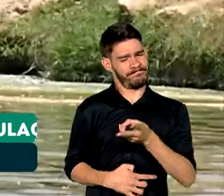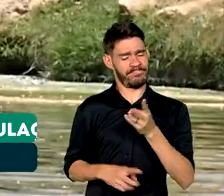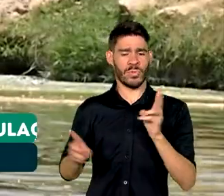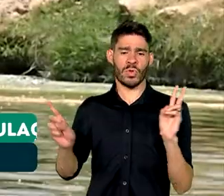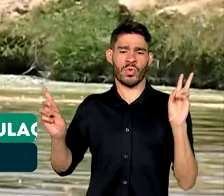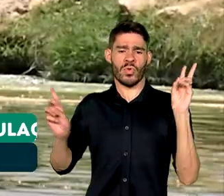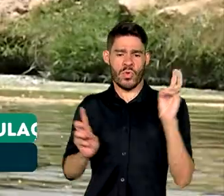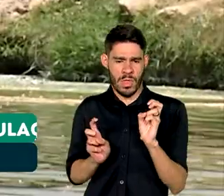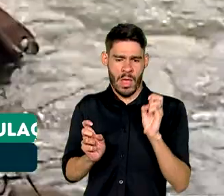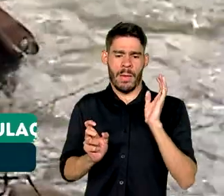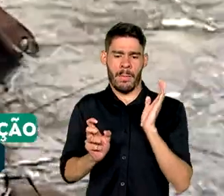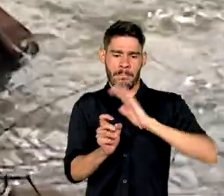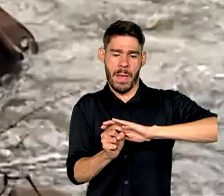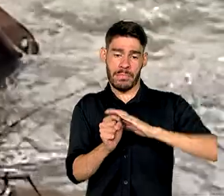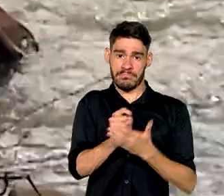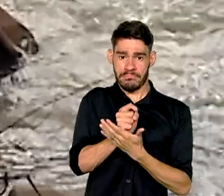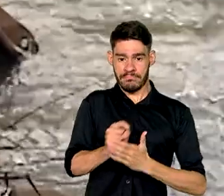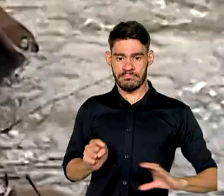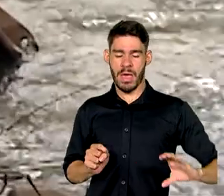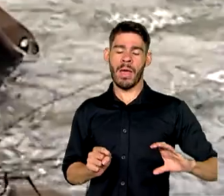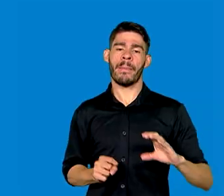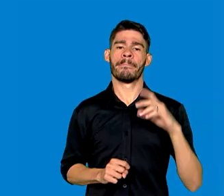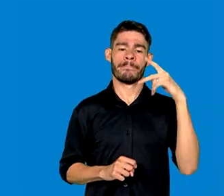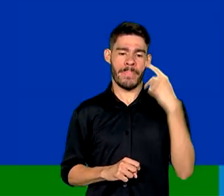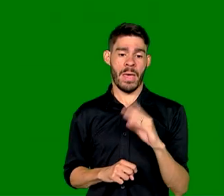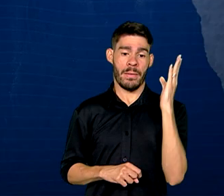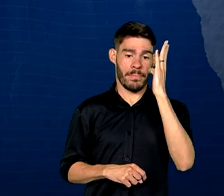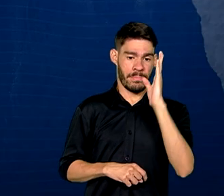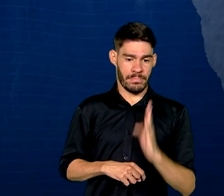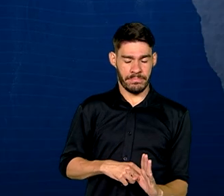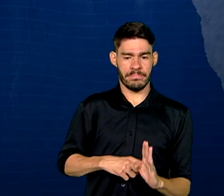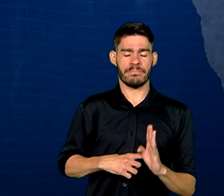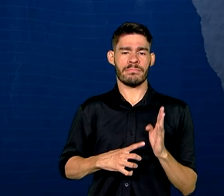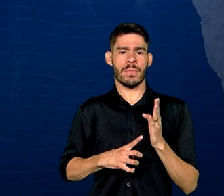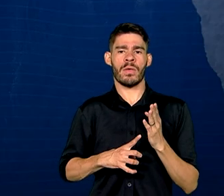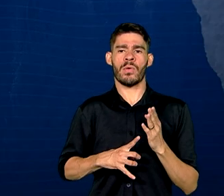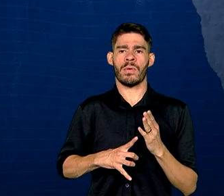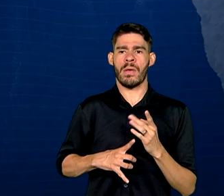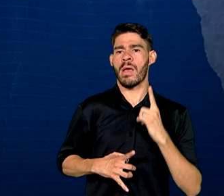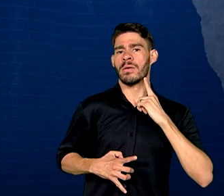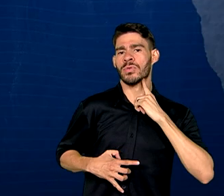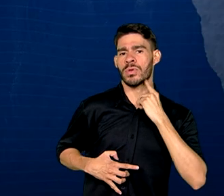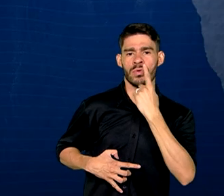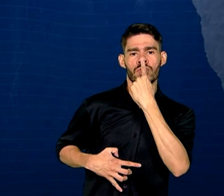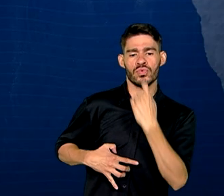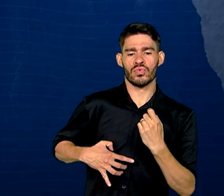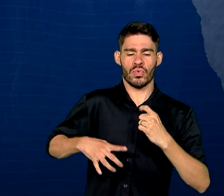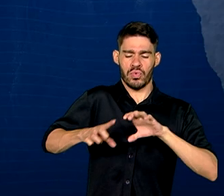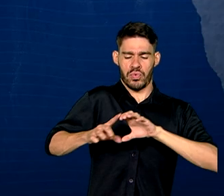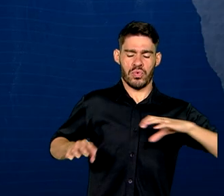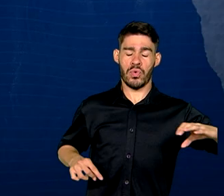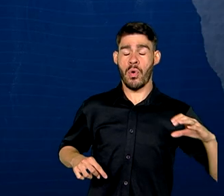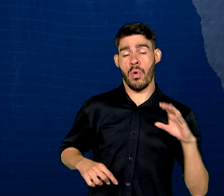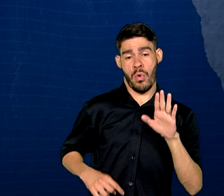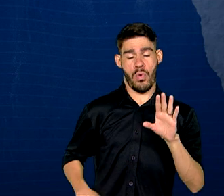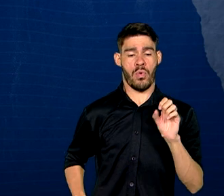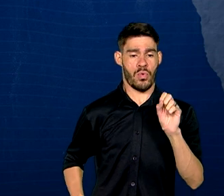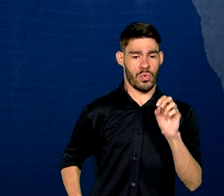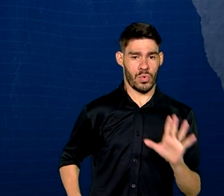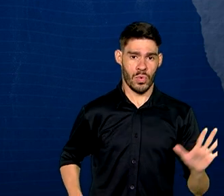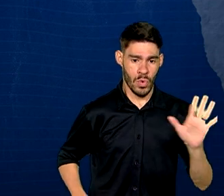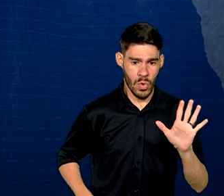assunto é saneamento básico no Brasil. A coleta de esgoto por rede pública na região sudeste, por exemplo,